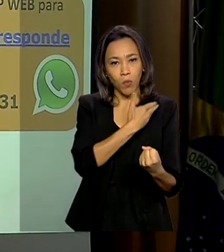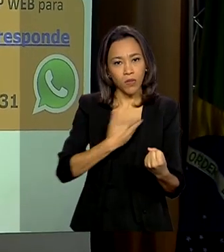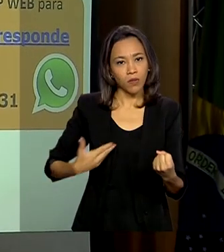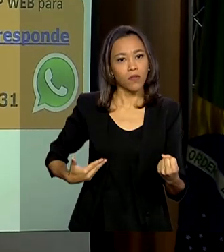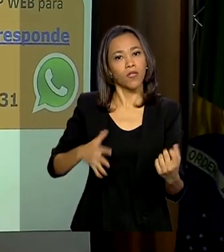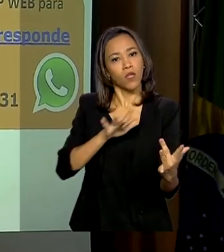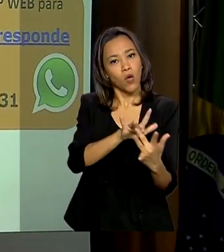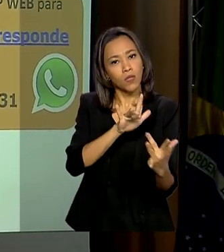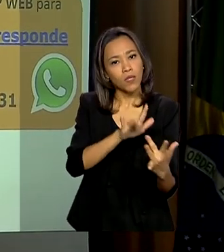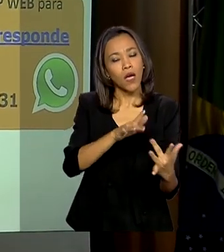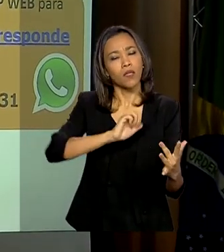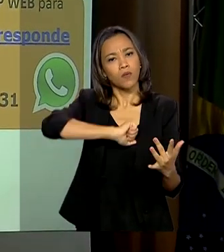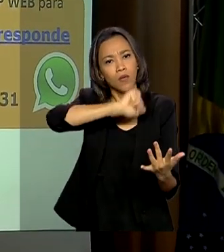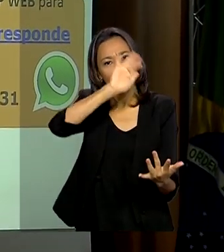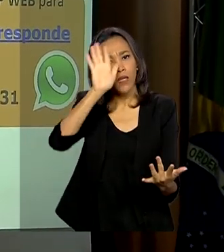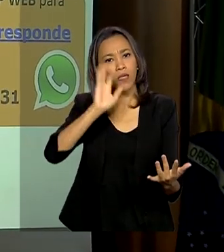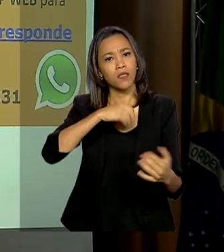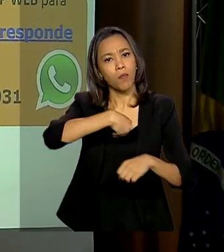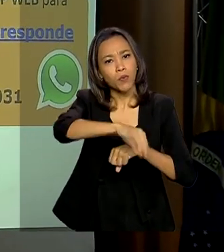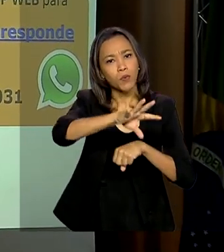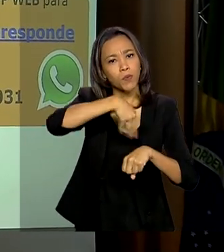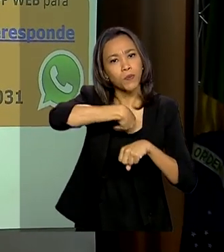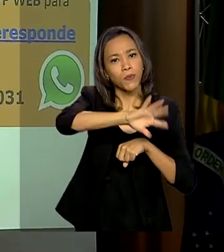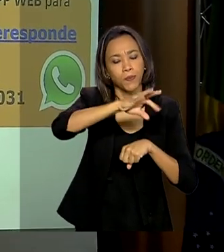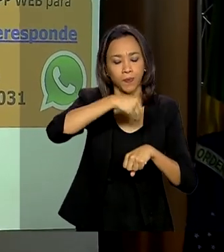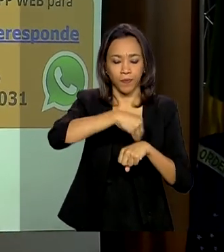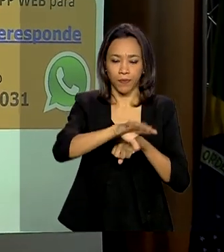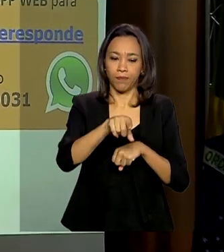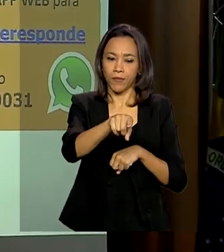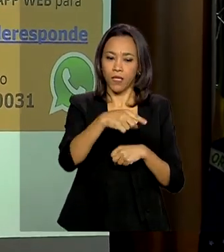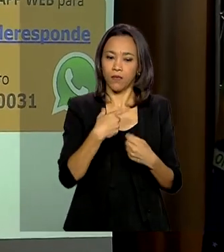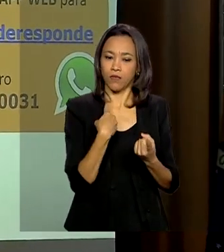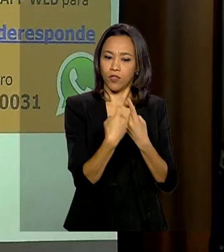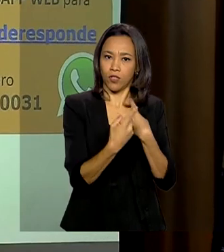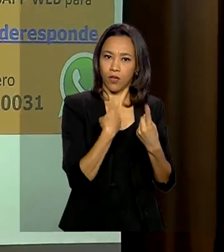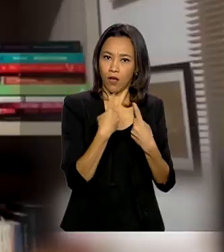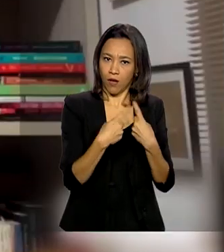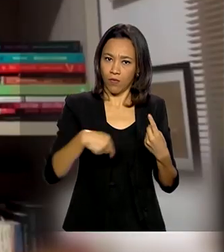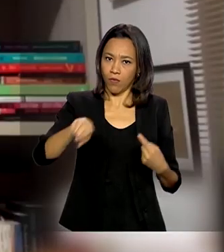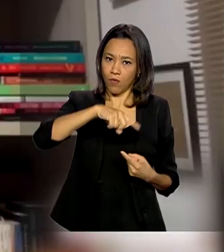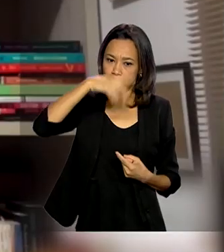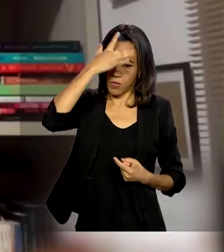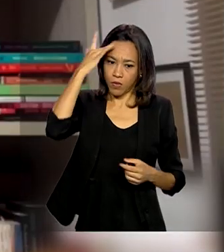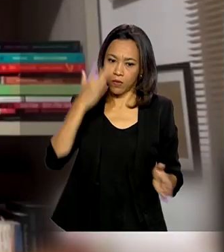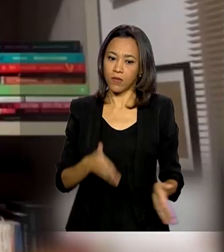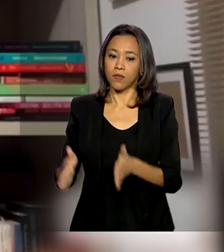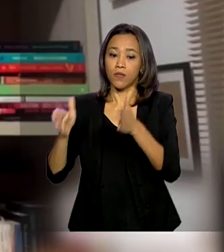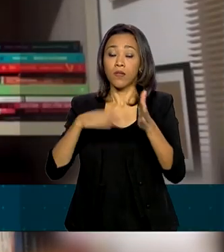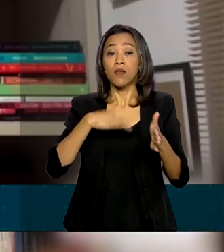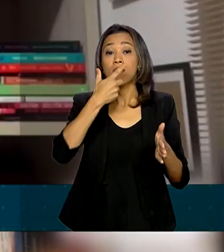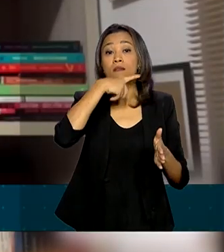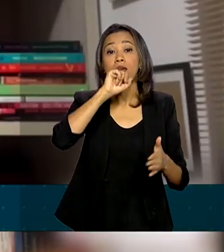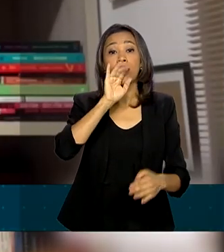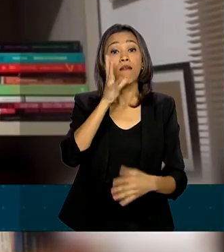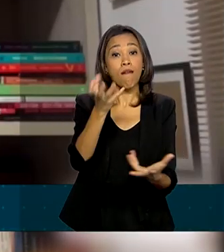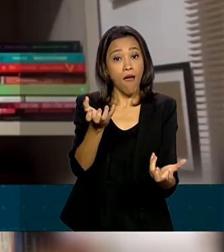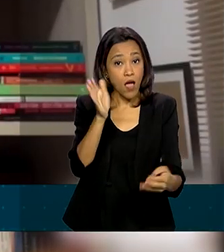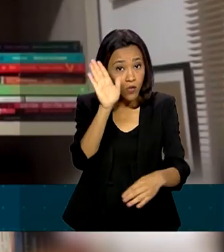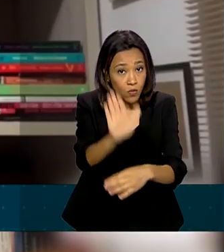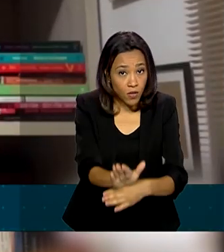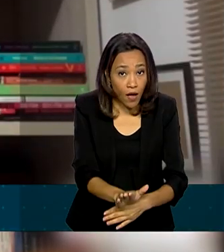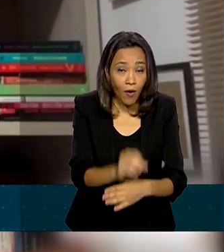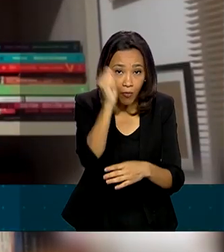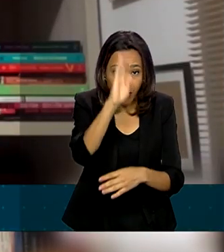transparência, com clareza e com sistematização no diálogo com a população. E quem quiser ajudar o Brasil no combate ao